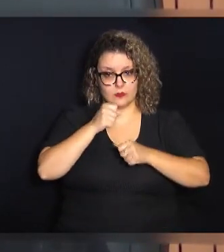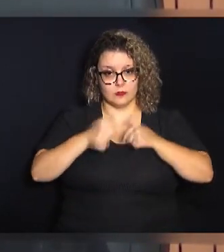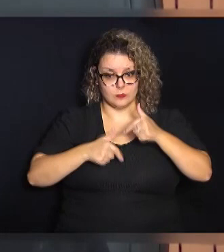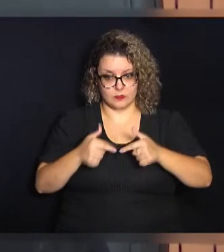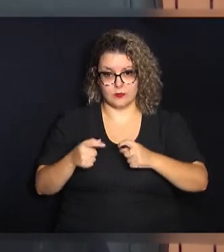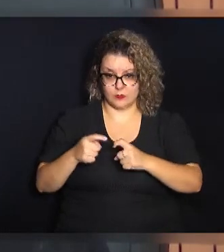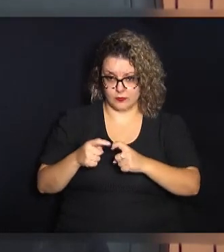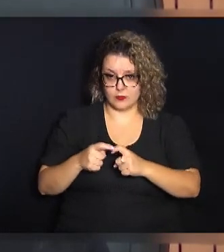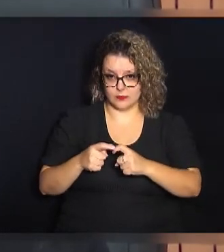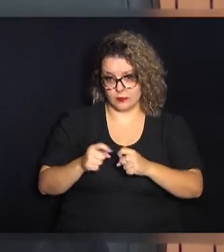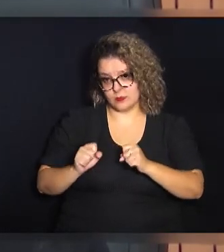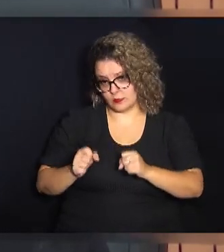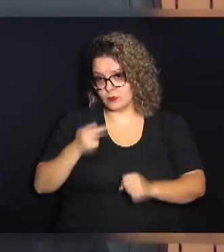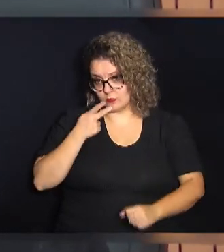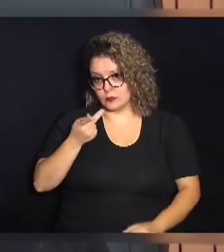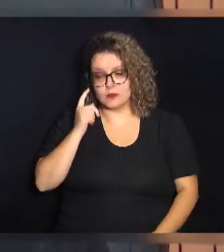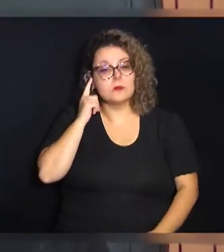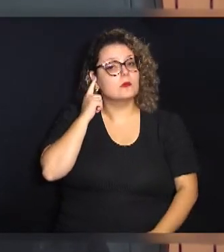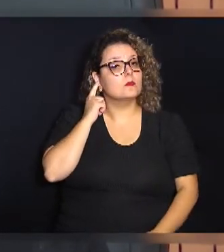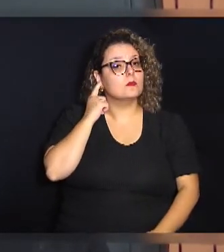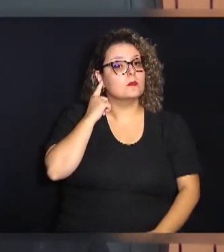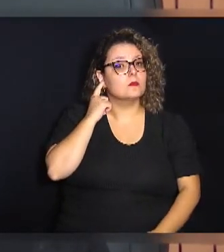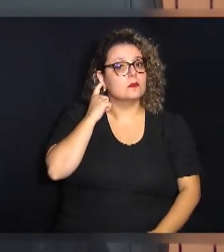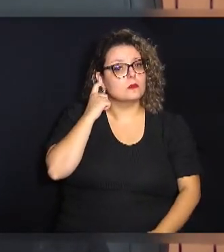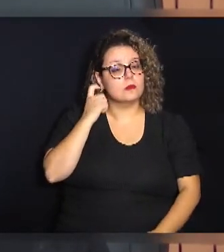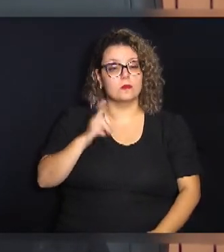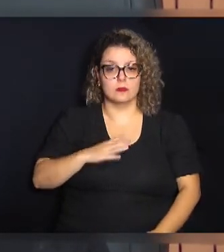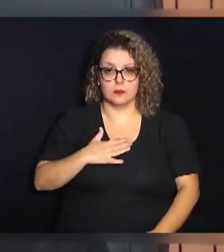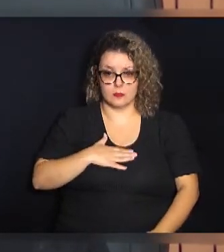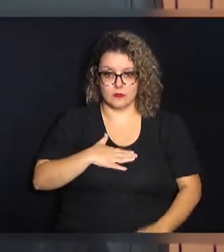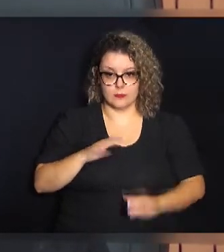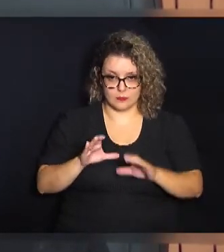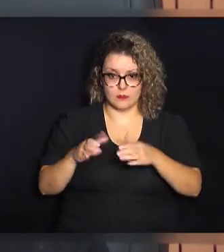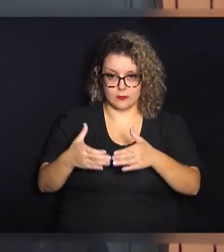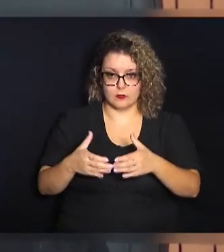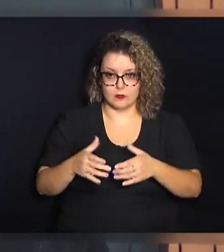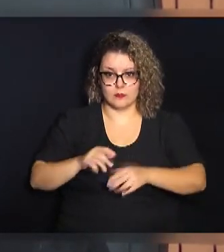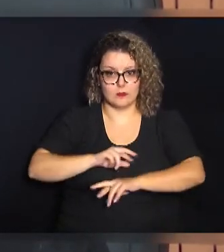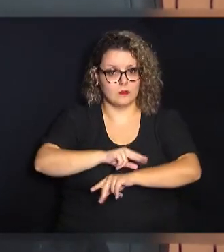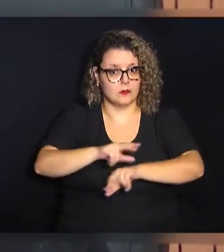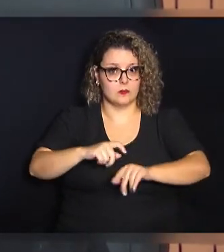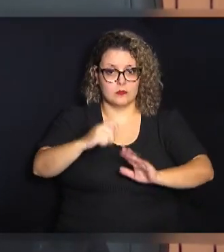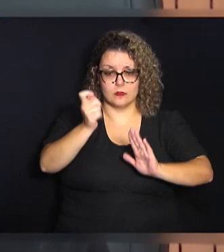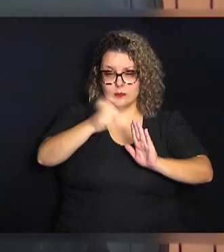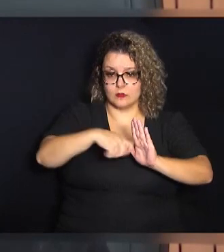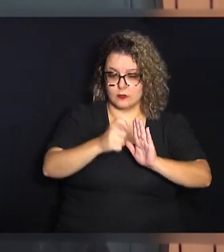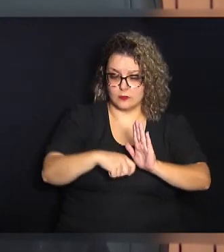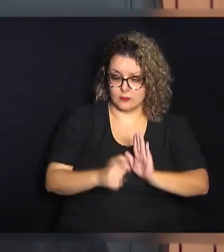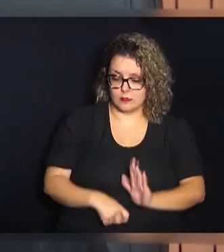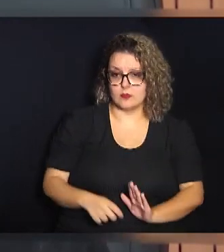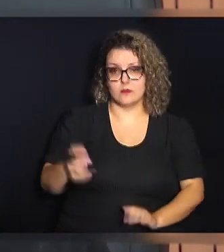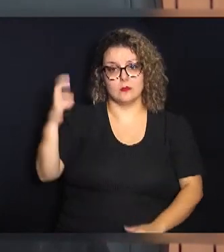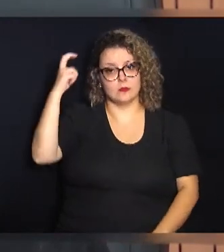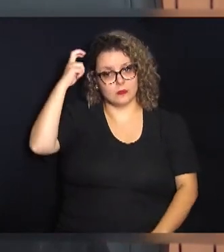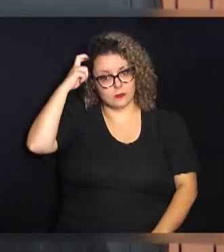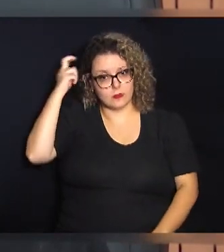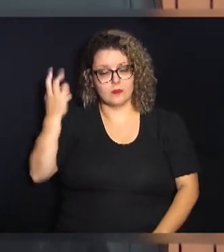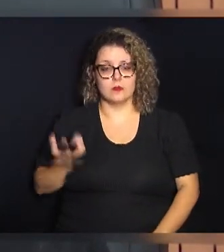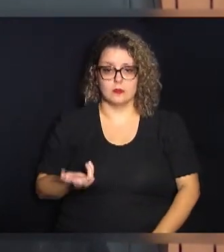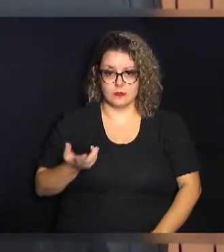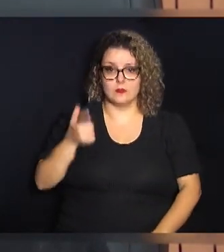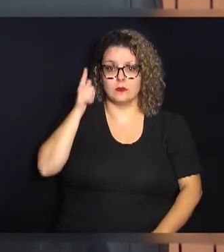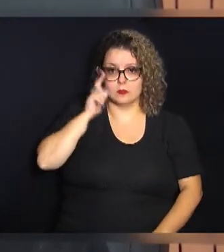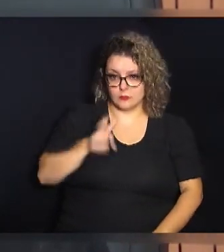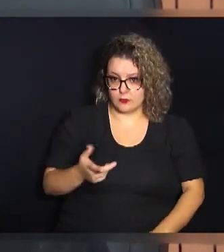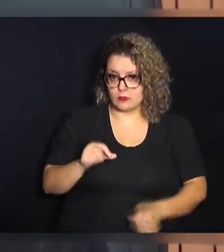falar de uma que eu posso dizer porque é a minha categoria ela ainda tem muitas competências de natureza cultural acumular para conseguir fazer o